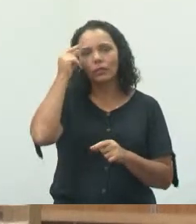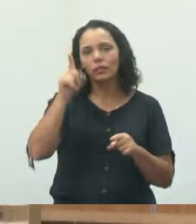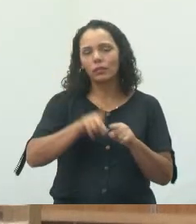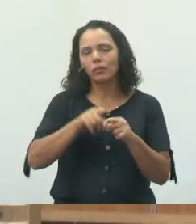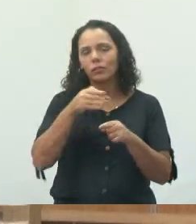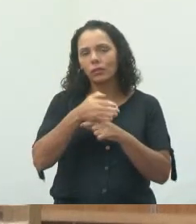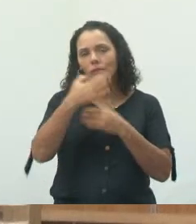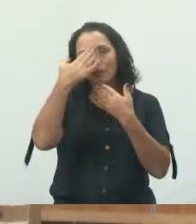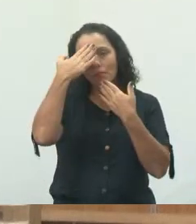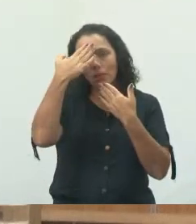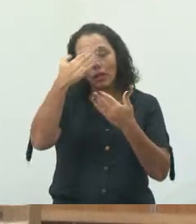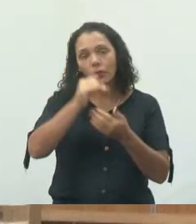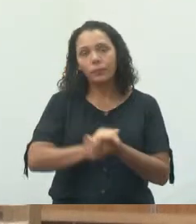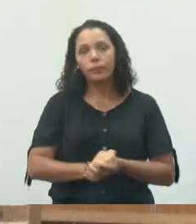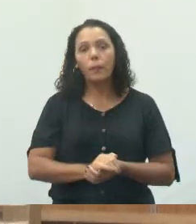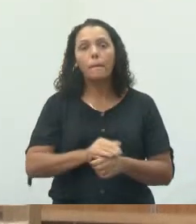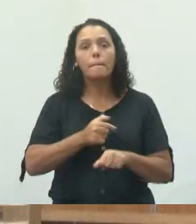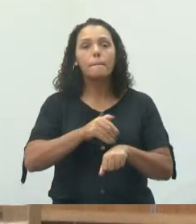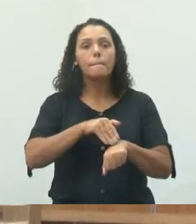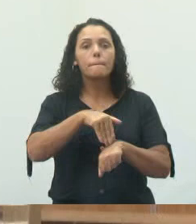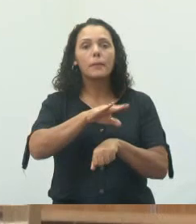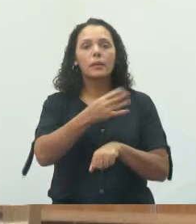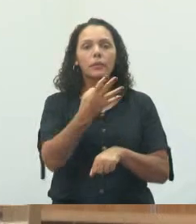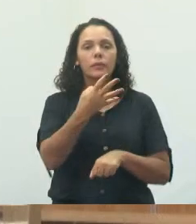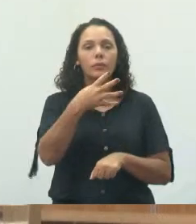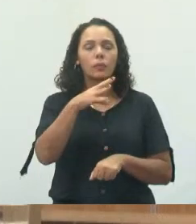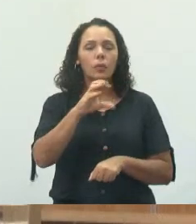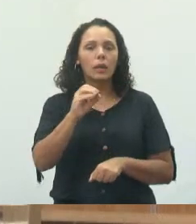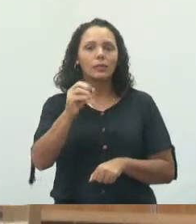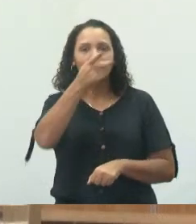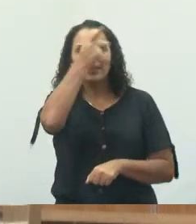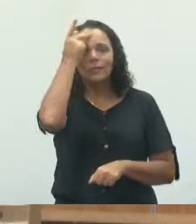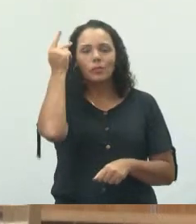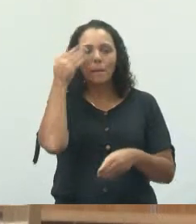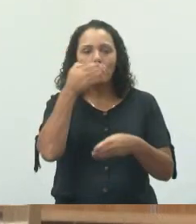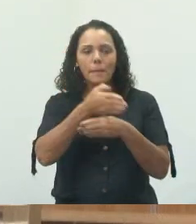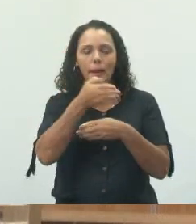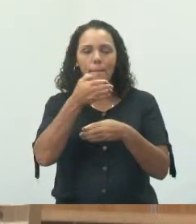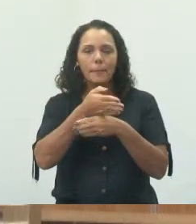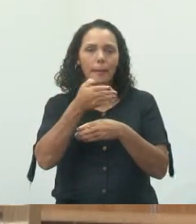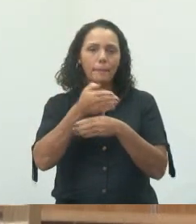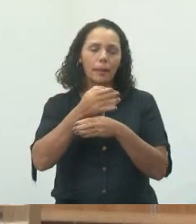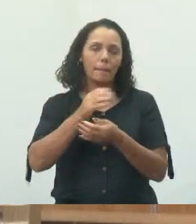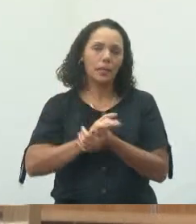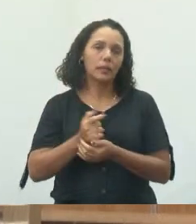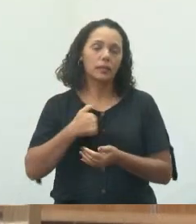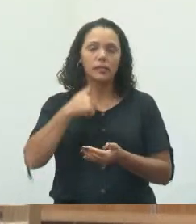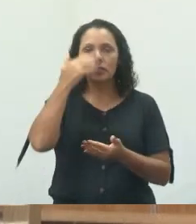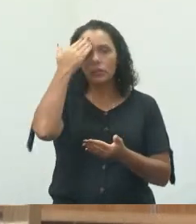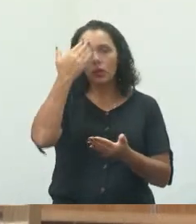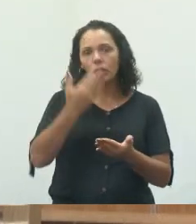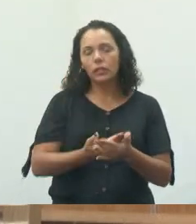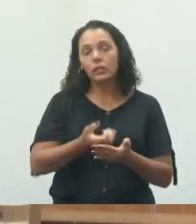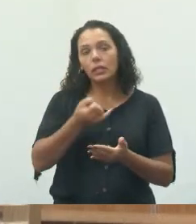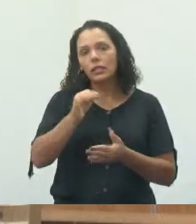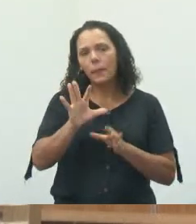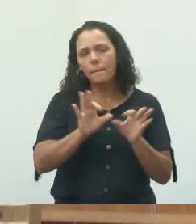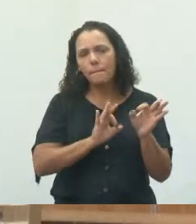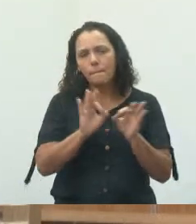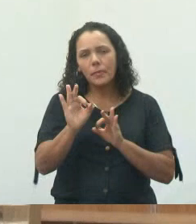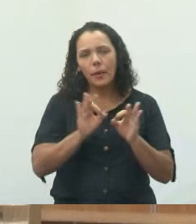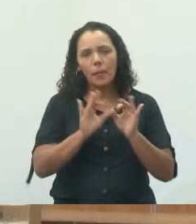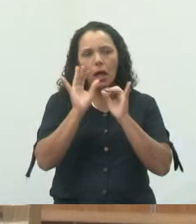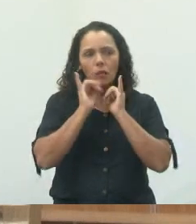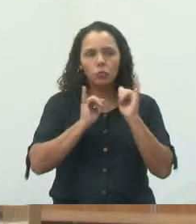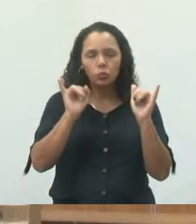Mais de 400 pessoas participando. E eu tenho certeza que se a gente fizer com uma programação um pouquinho maior, com uma